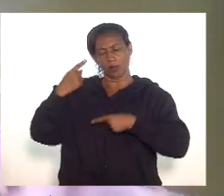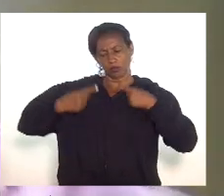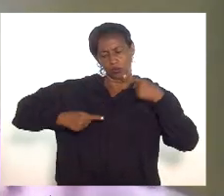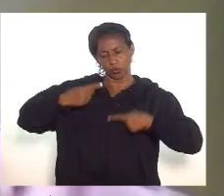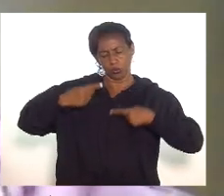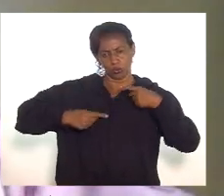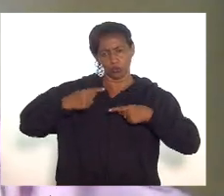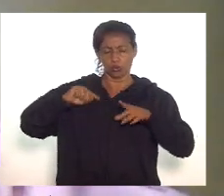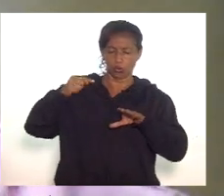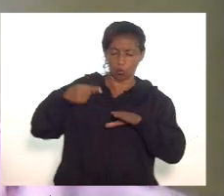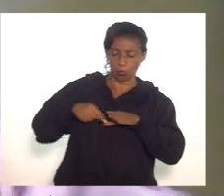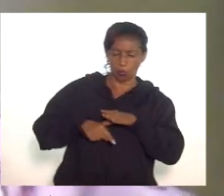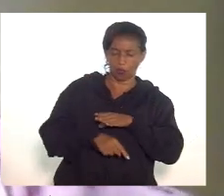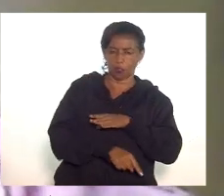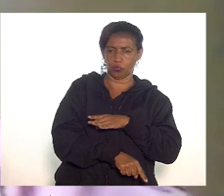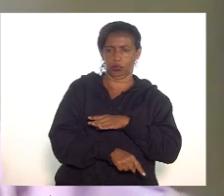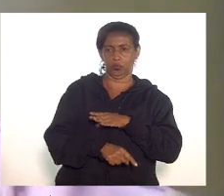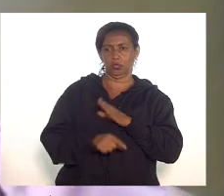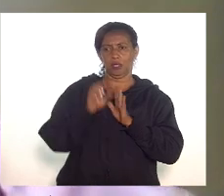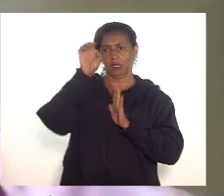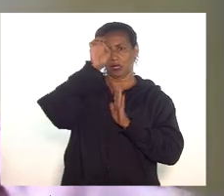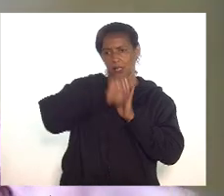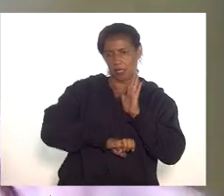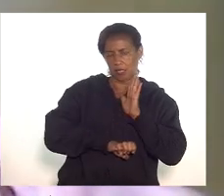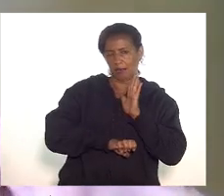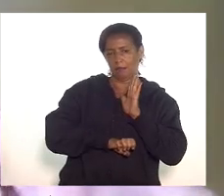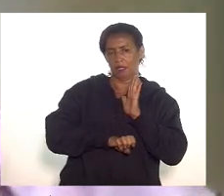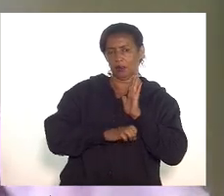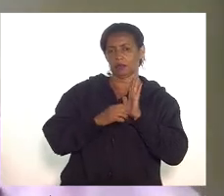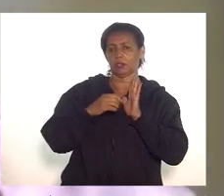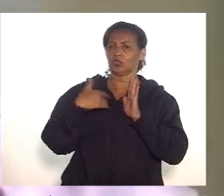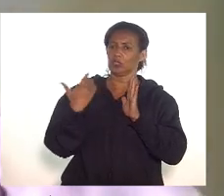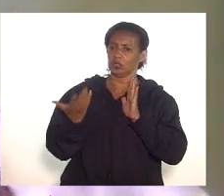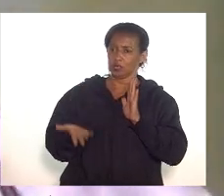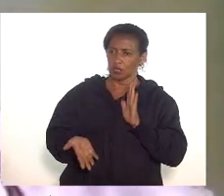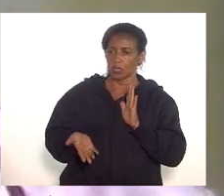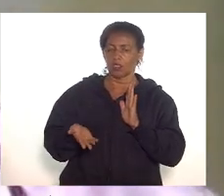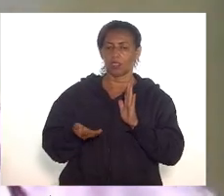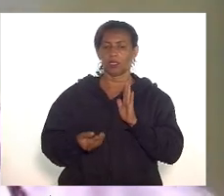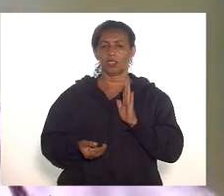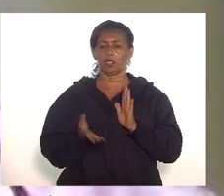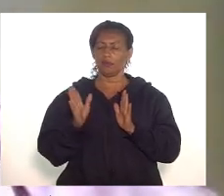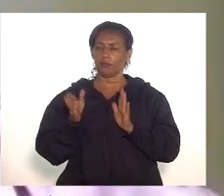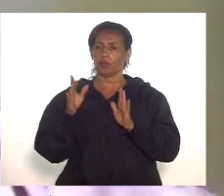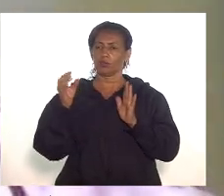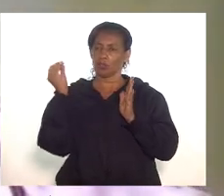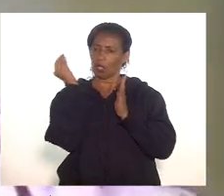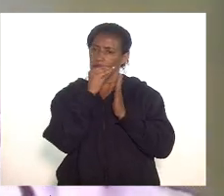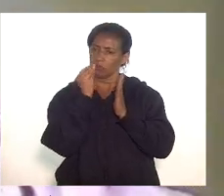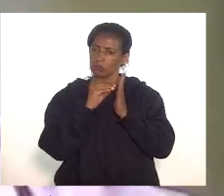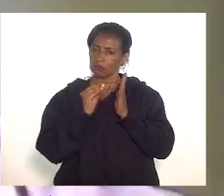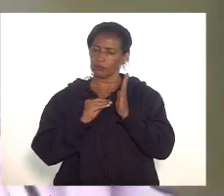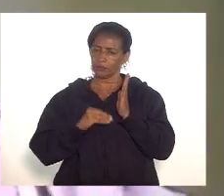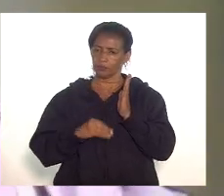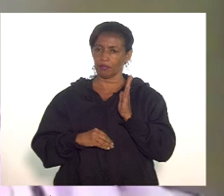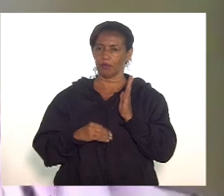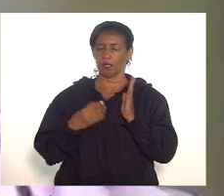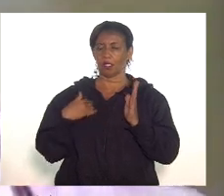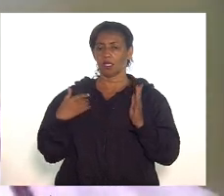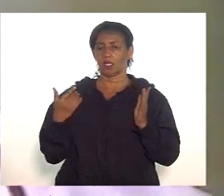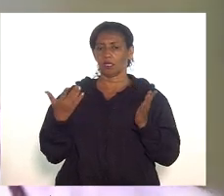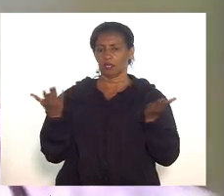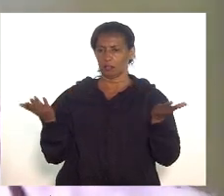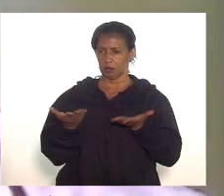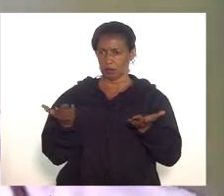-lo com aprofundamento a partir das emendas que serão, ou que terão sido, já foram protocoladas. Portanto, nesse momento, eu